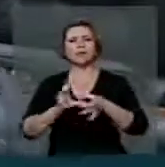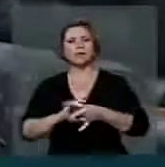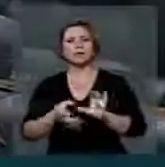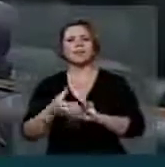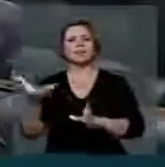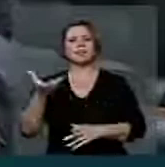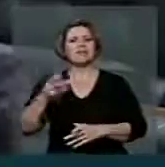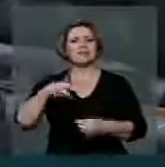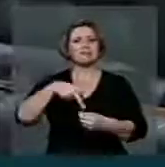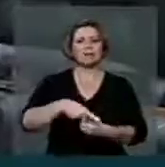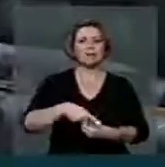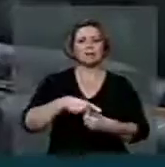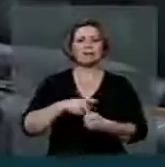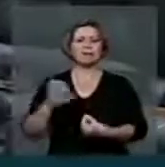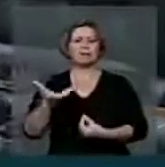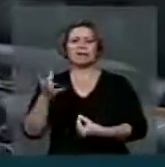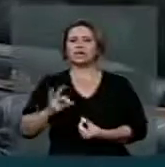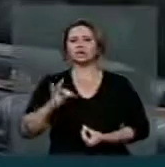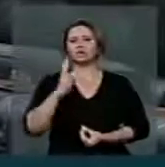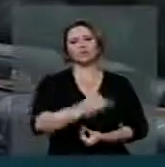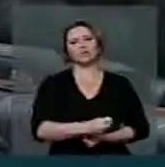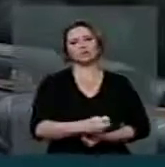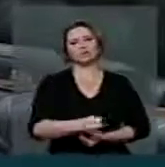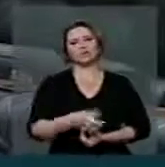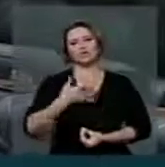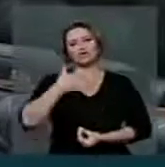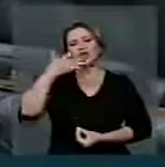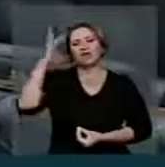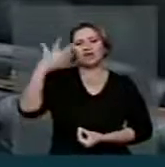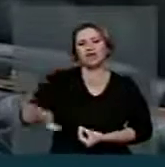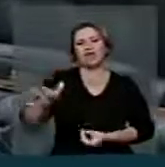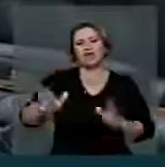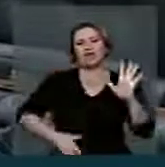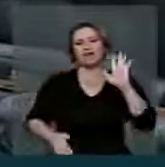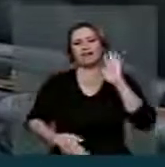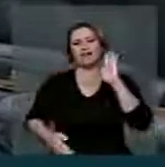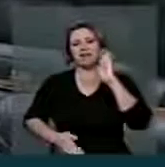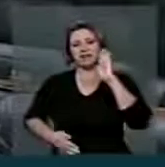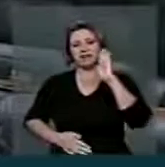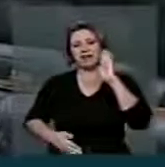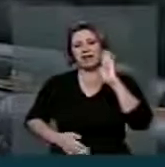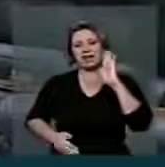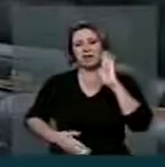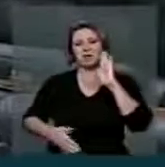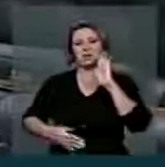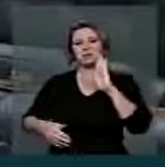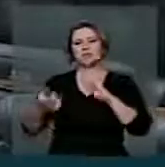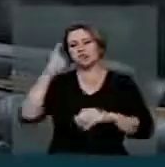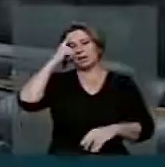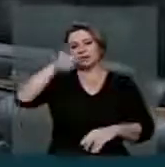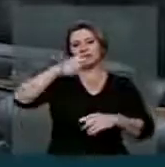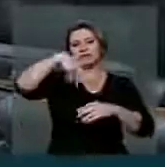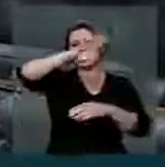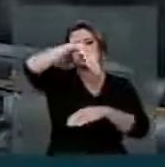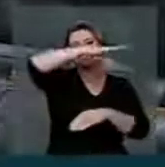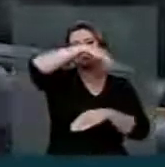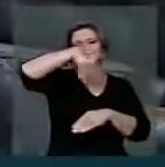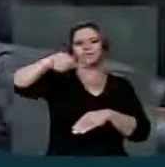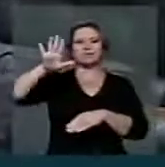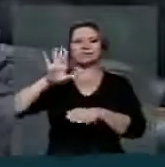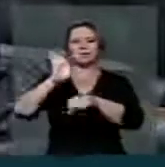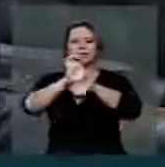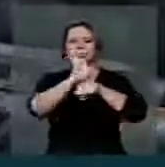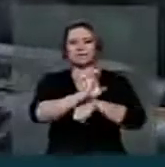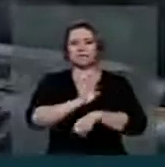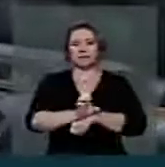petróleo, eles querem tudo. A única coisa que eles não querem é os bandidos. Aí os bandidos, eles querem dividir para as penitenciárias dos outros estados. Eles não